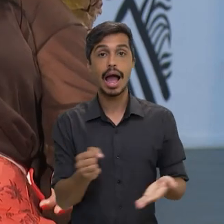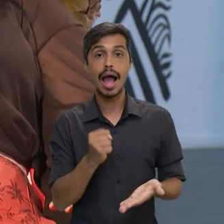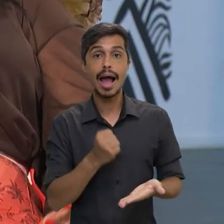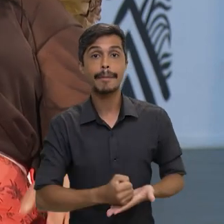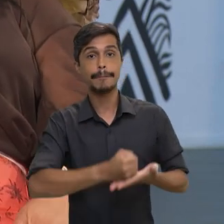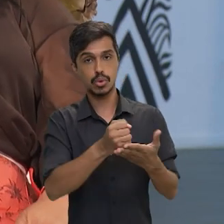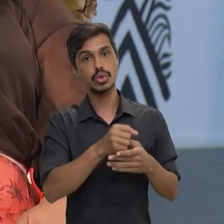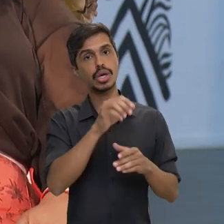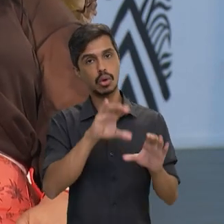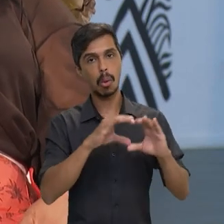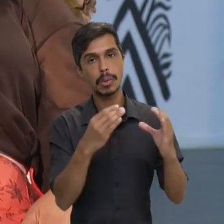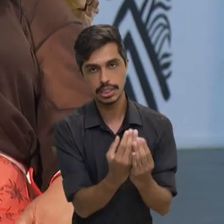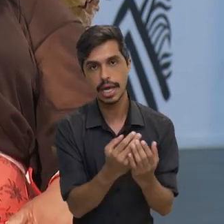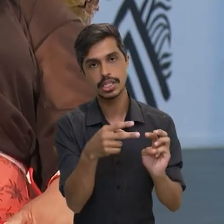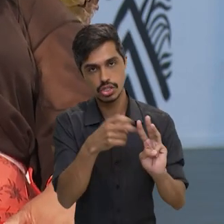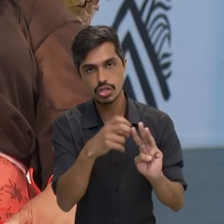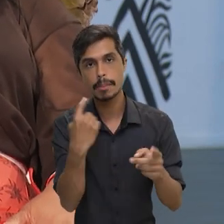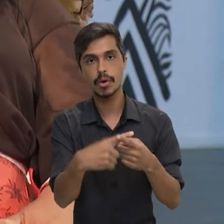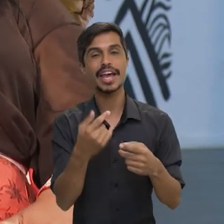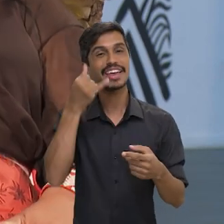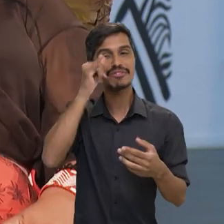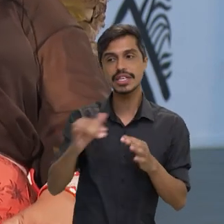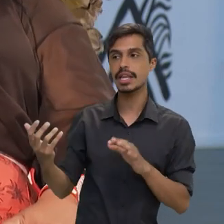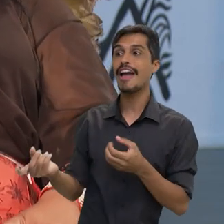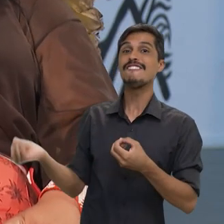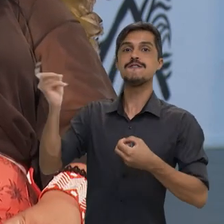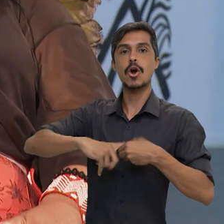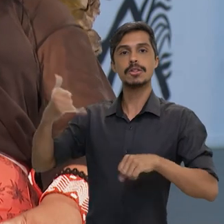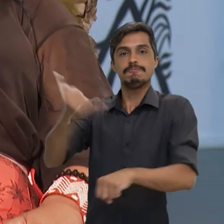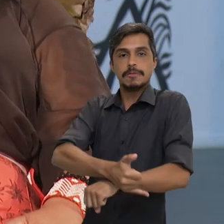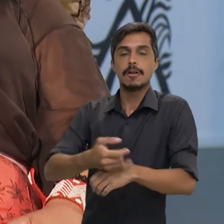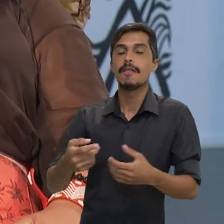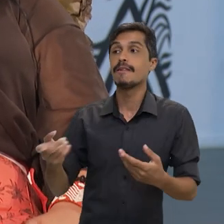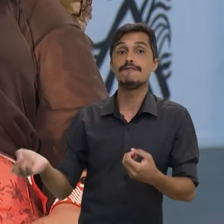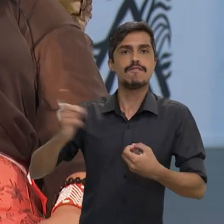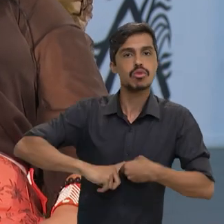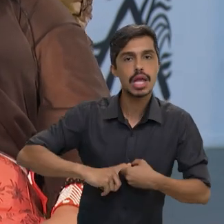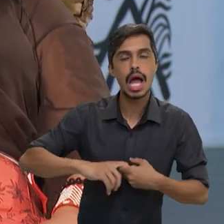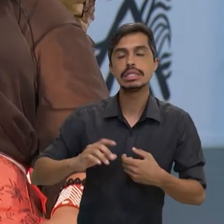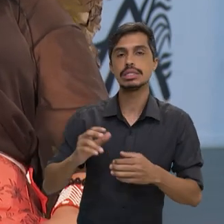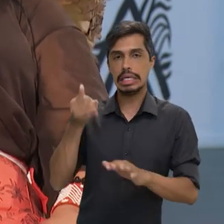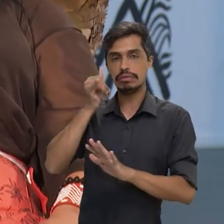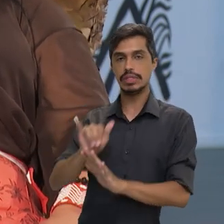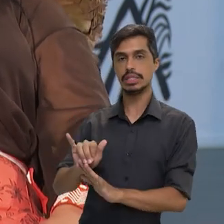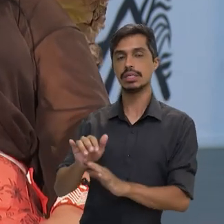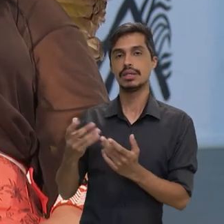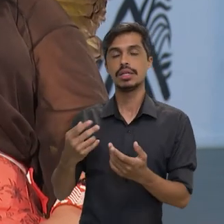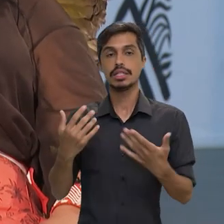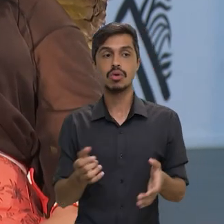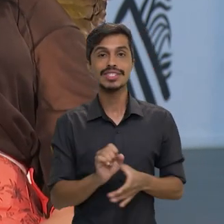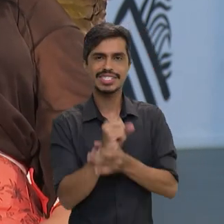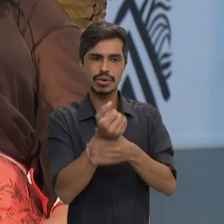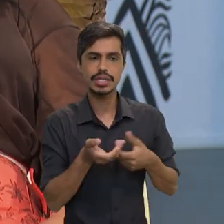para as comunidades, tanto para evitar, né? O retorno dos invasores, como para garantir que os